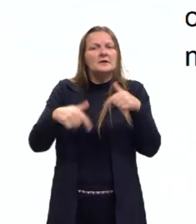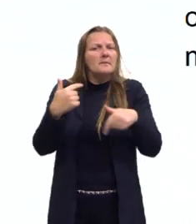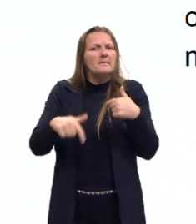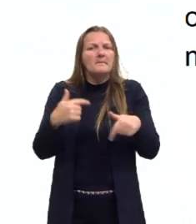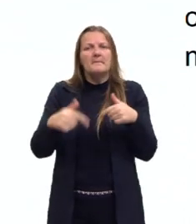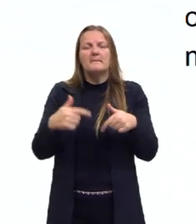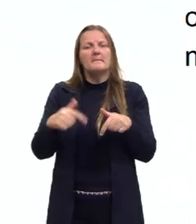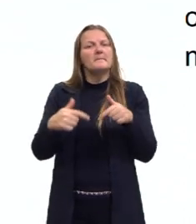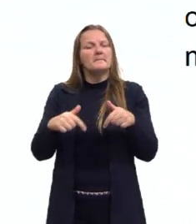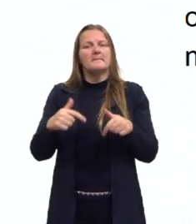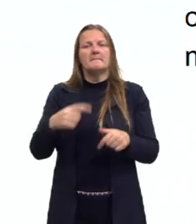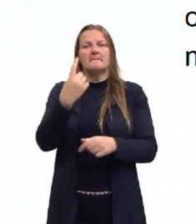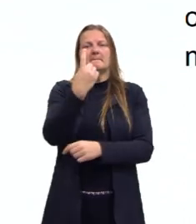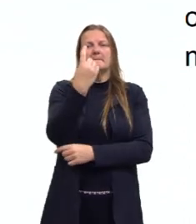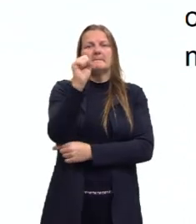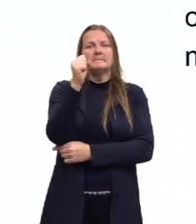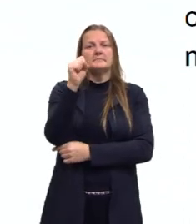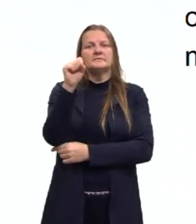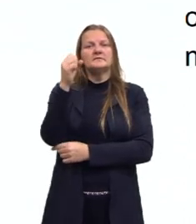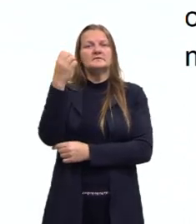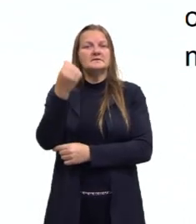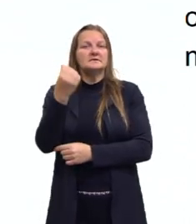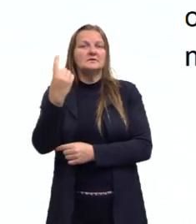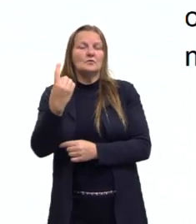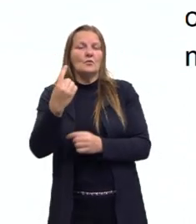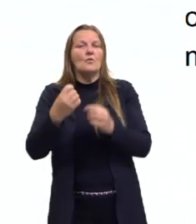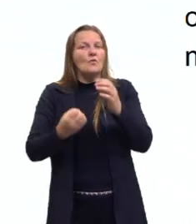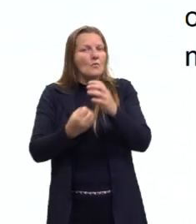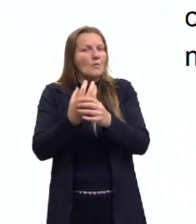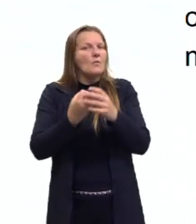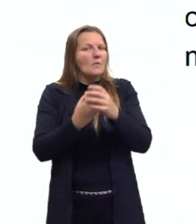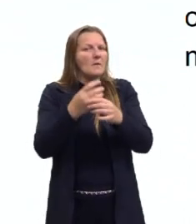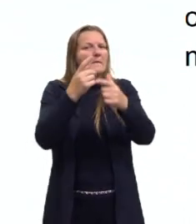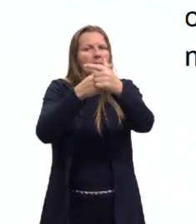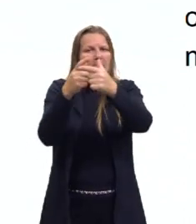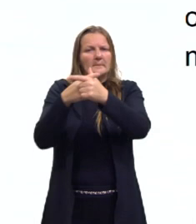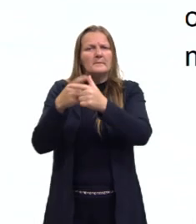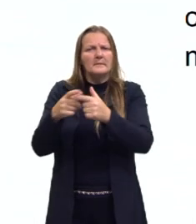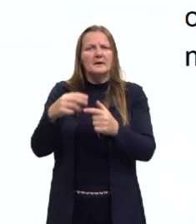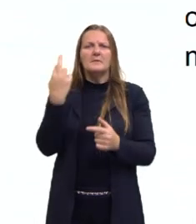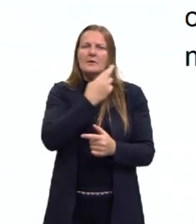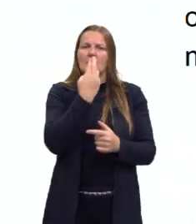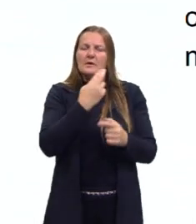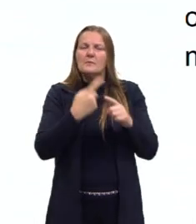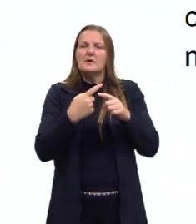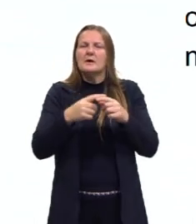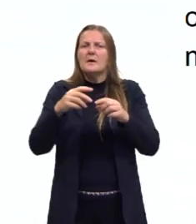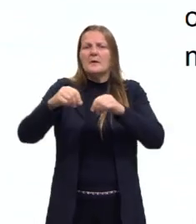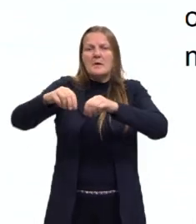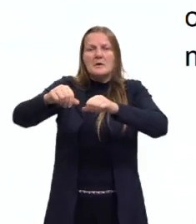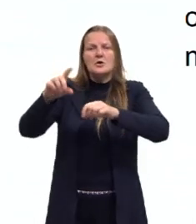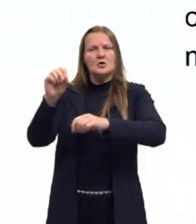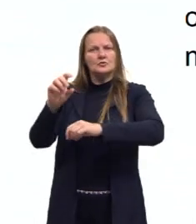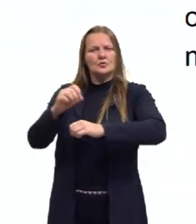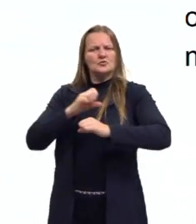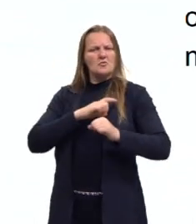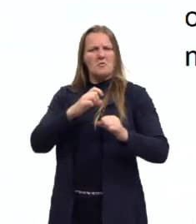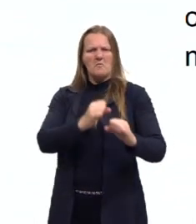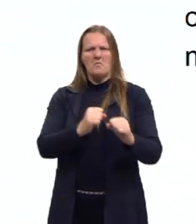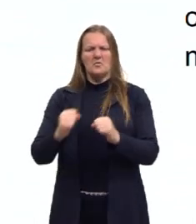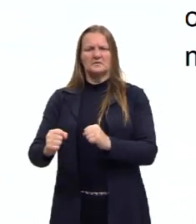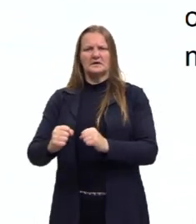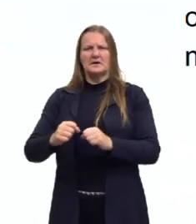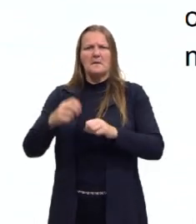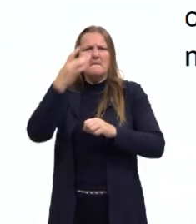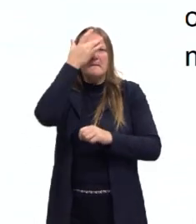1861. Isso também criou alguns problemas, porque os grandes proprietários de terra ainda queriam ter poder sobre os